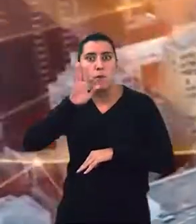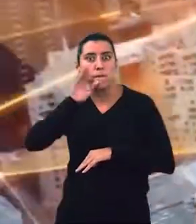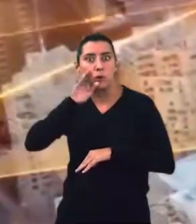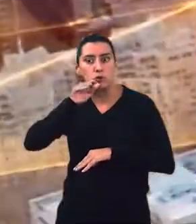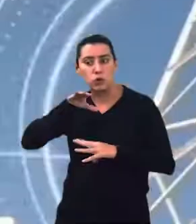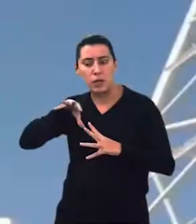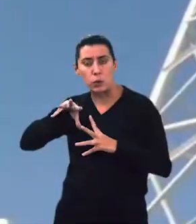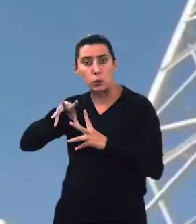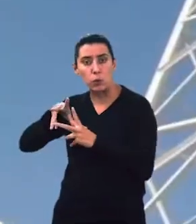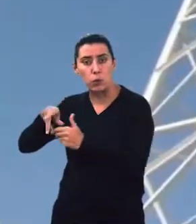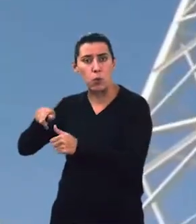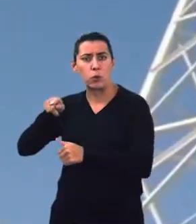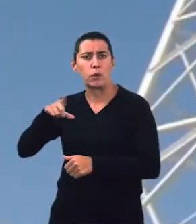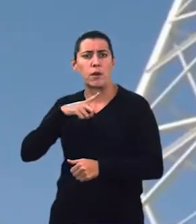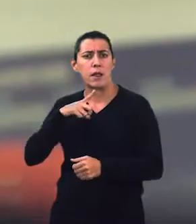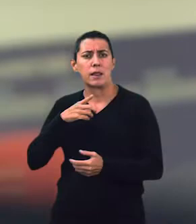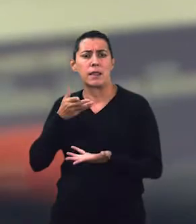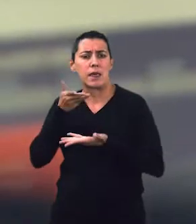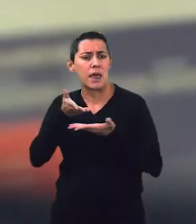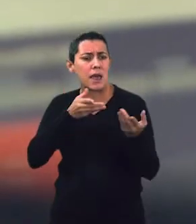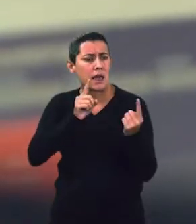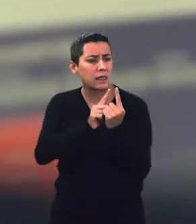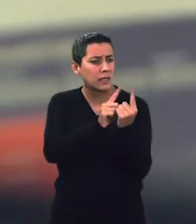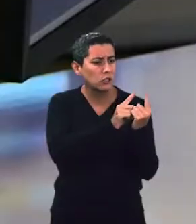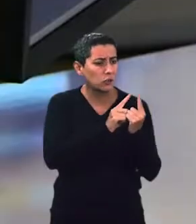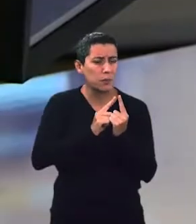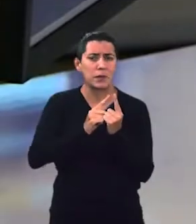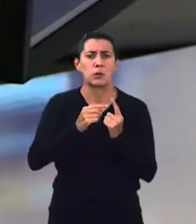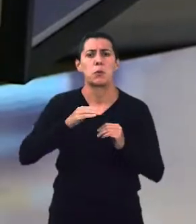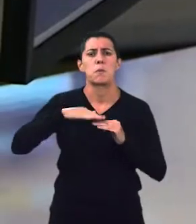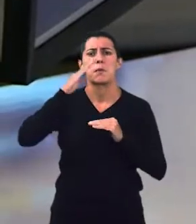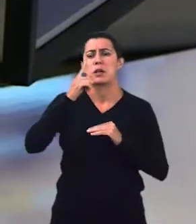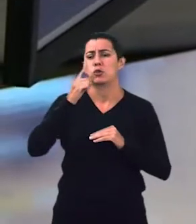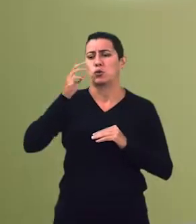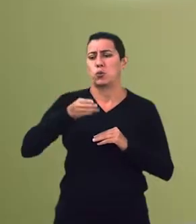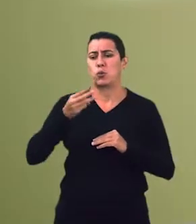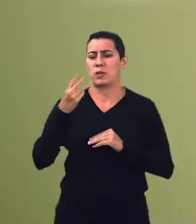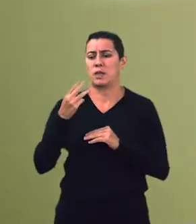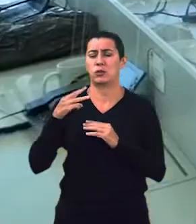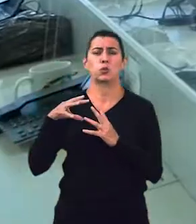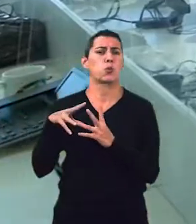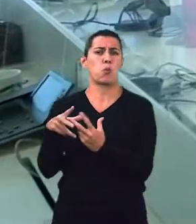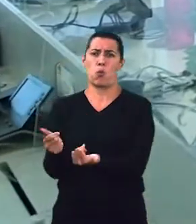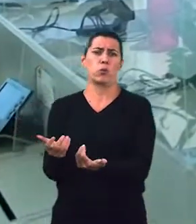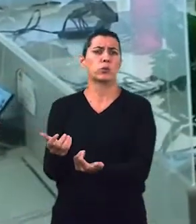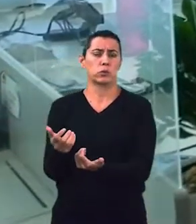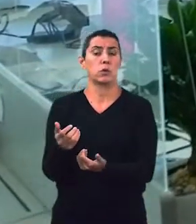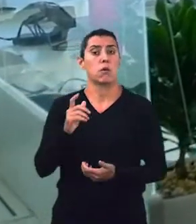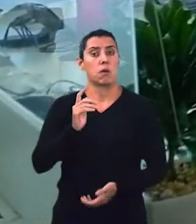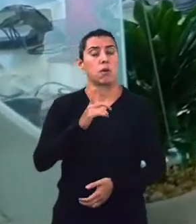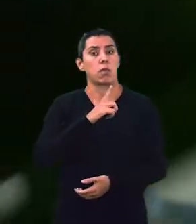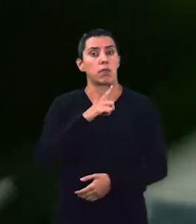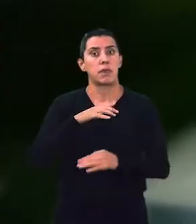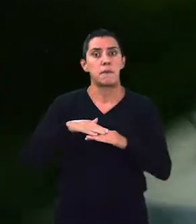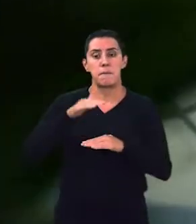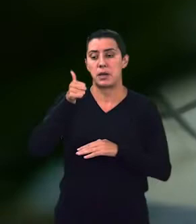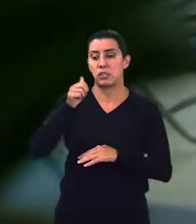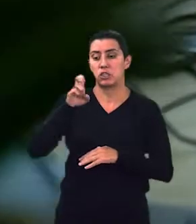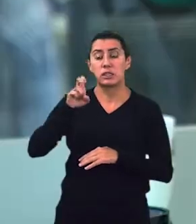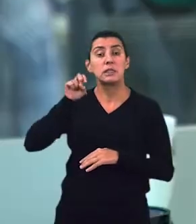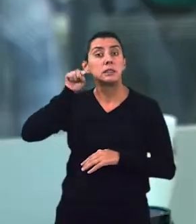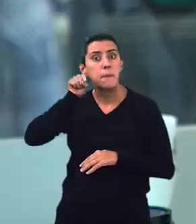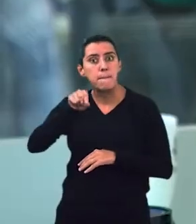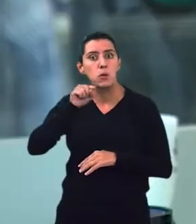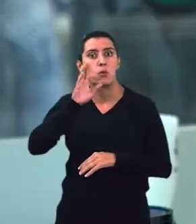atende mais de um terço da população mundial. Há 24 anos no Brasil, temos mais de 15 mil funcionários diretos e